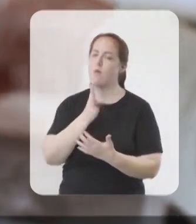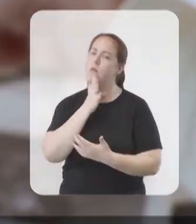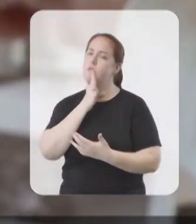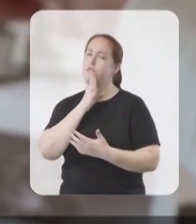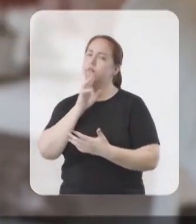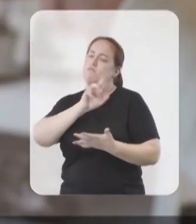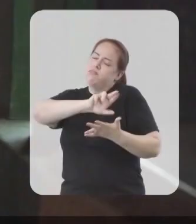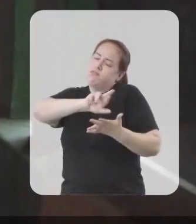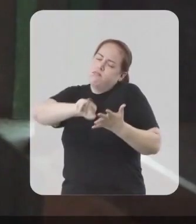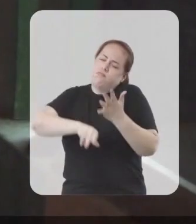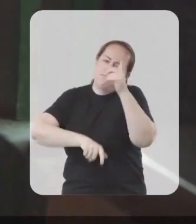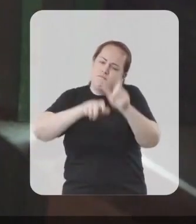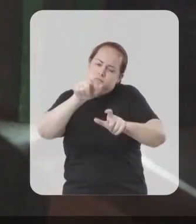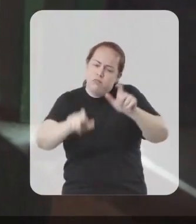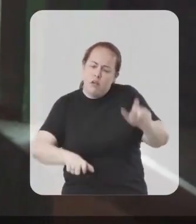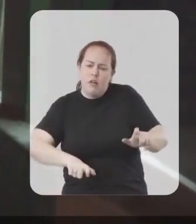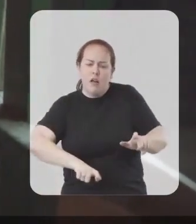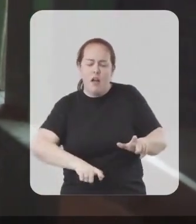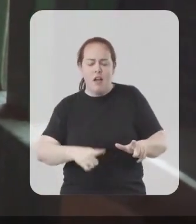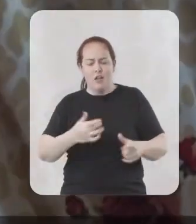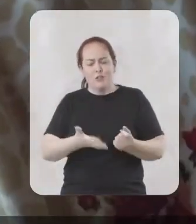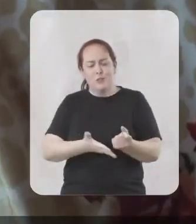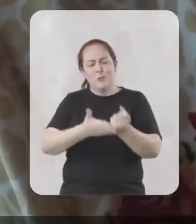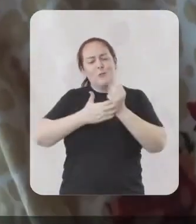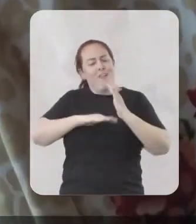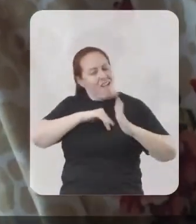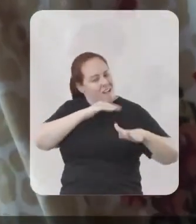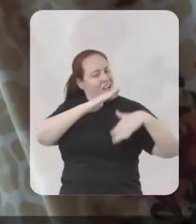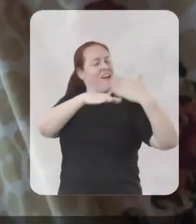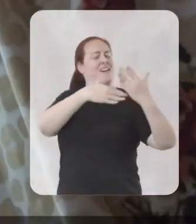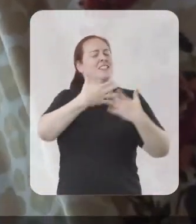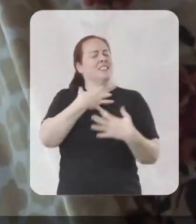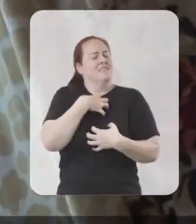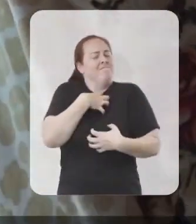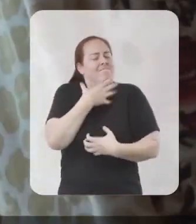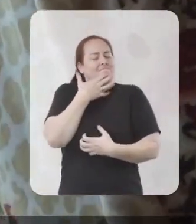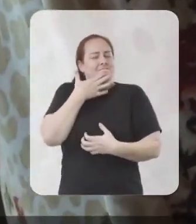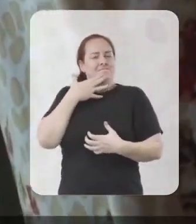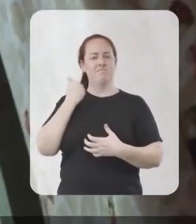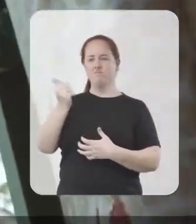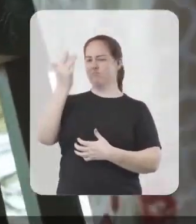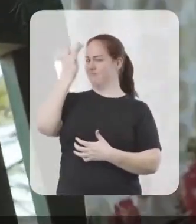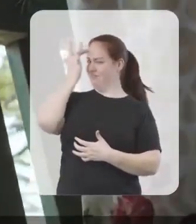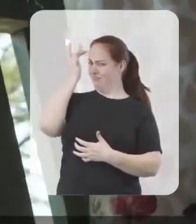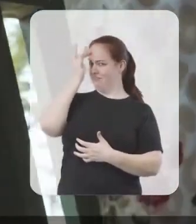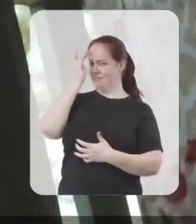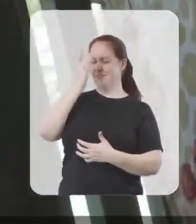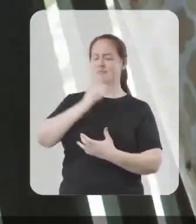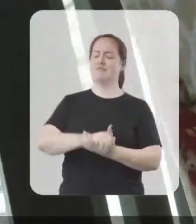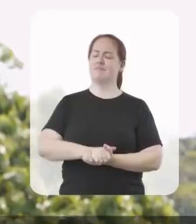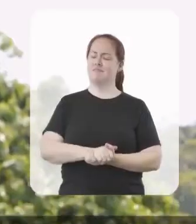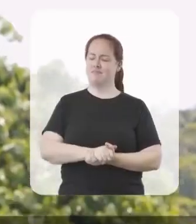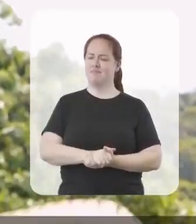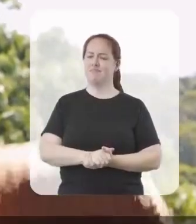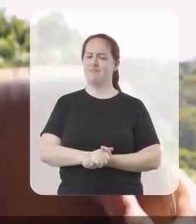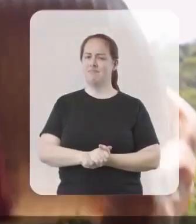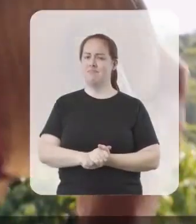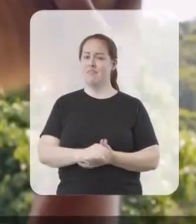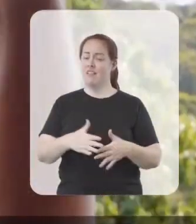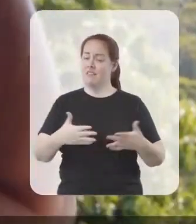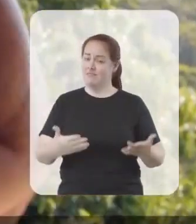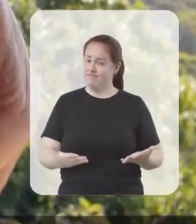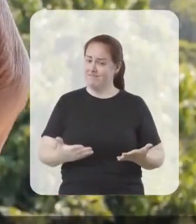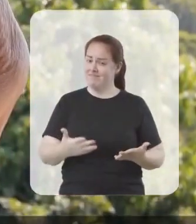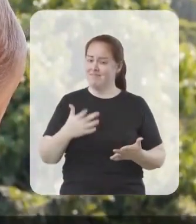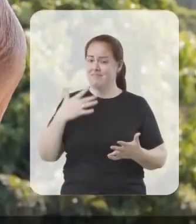gente, pessoas que me fizeram crescer, ser melhor. Amadurecer. Afinal,